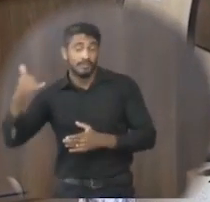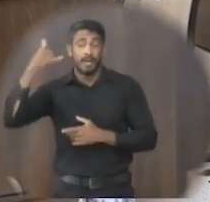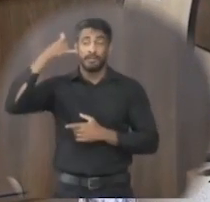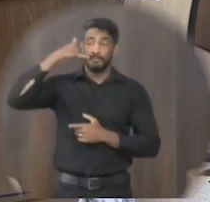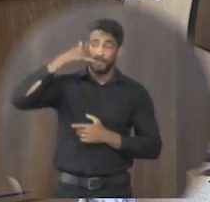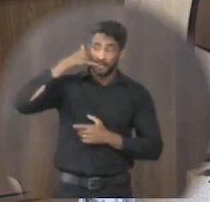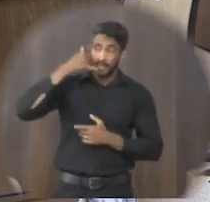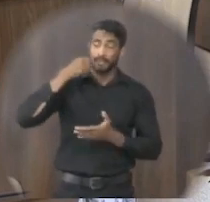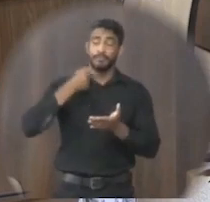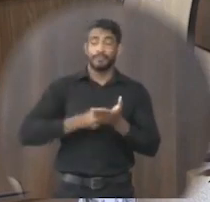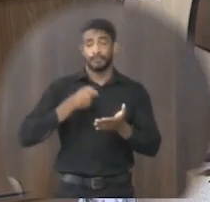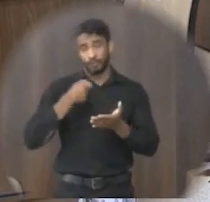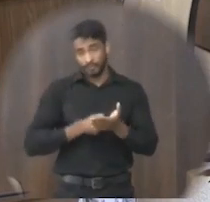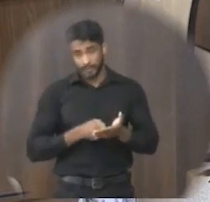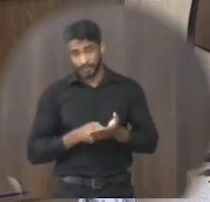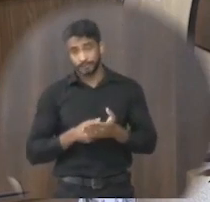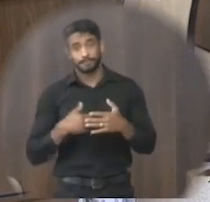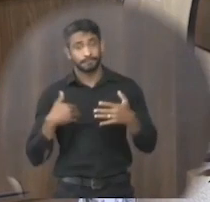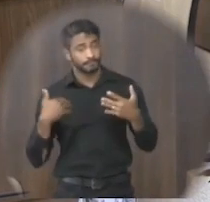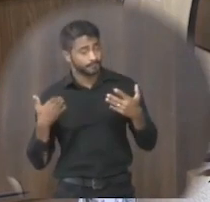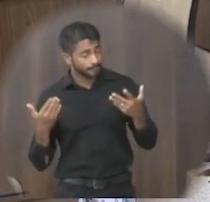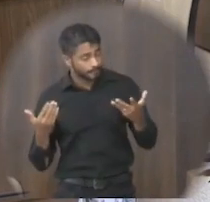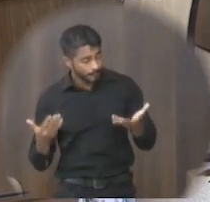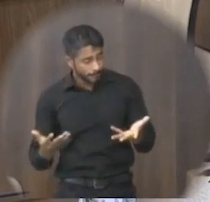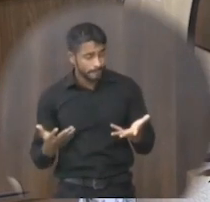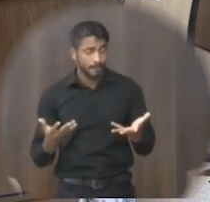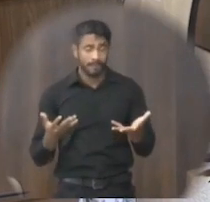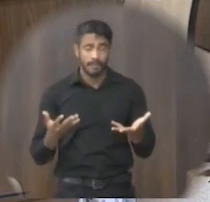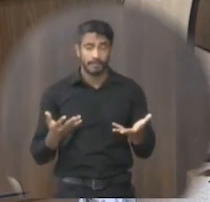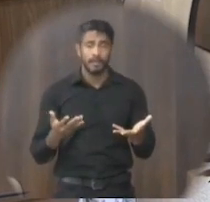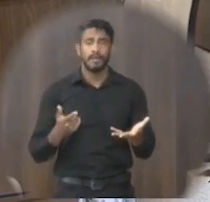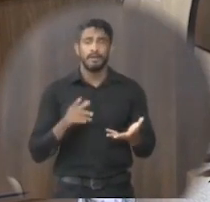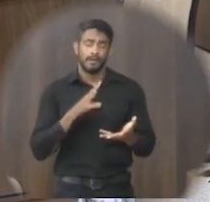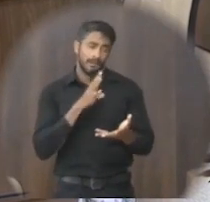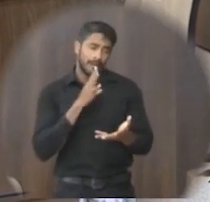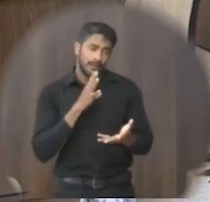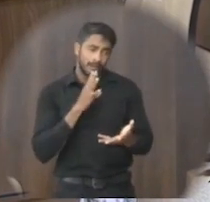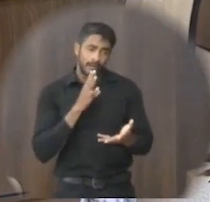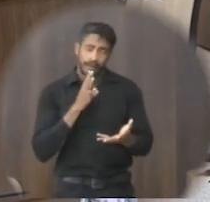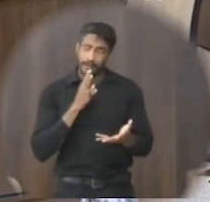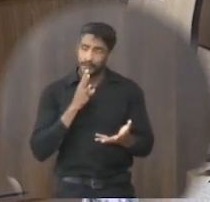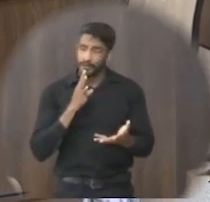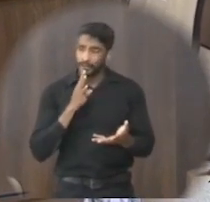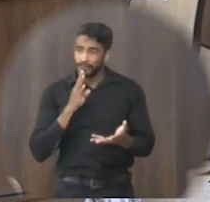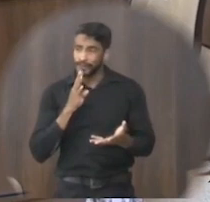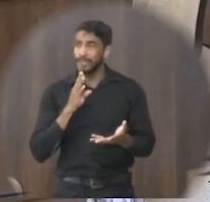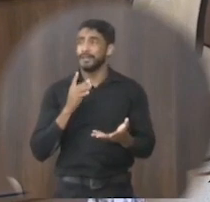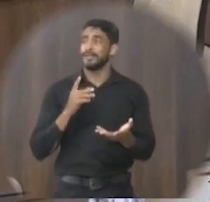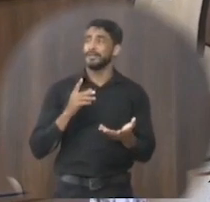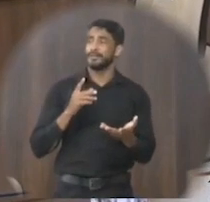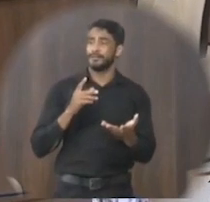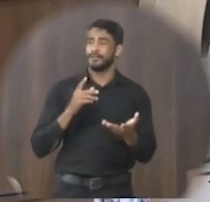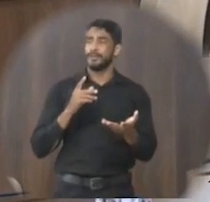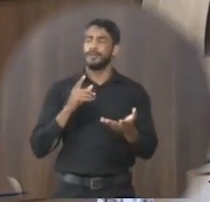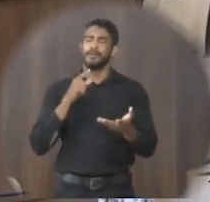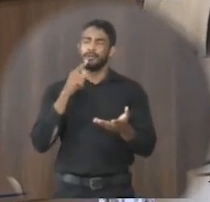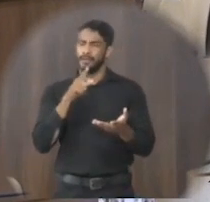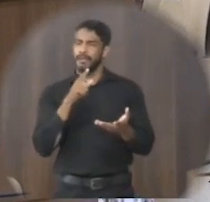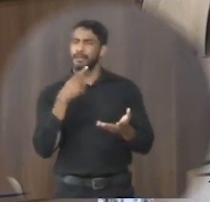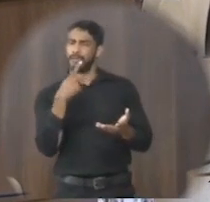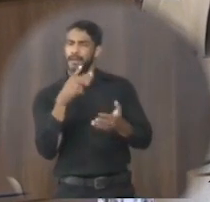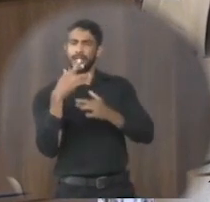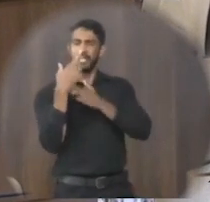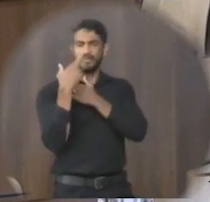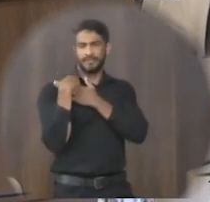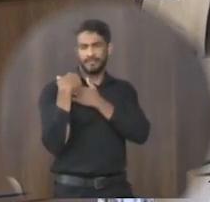cobrando e conheço o Derlanzinho sei da índole dele eu sei